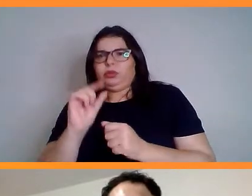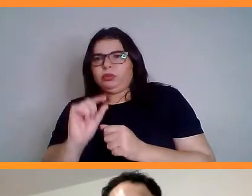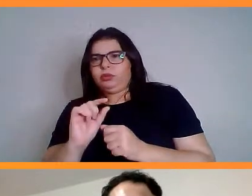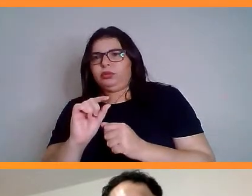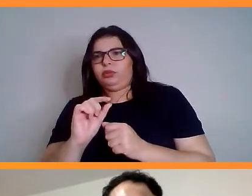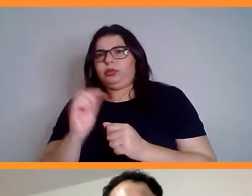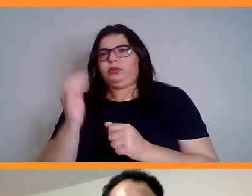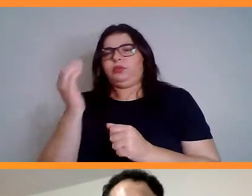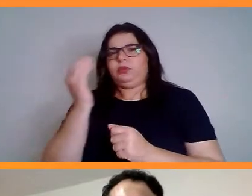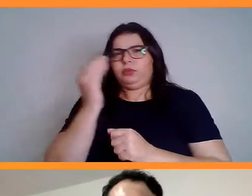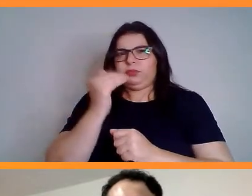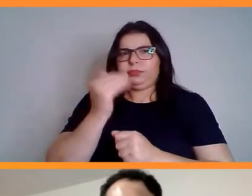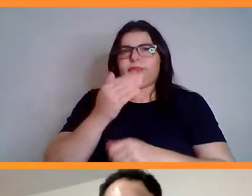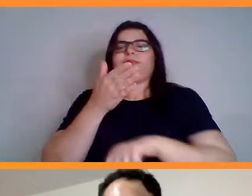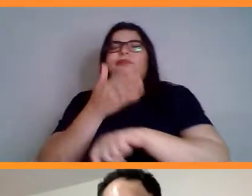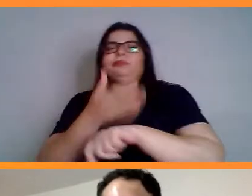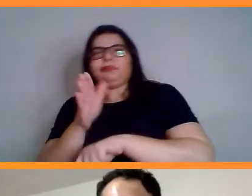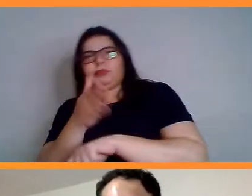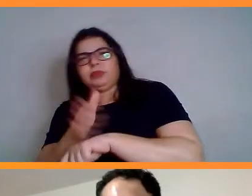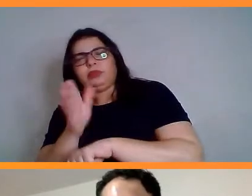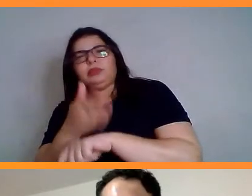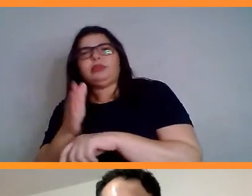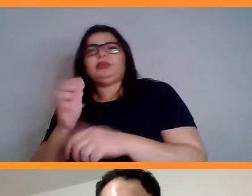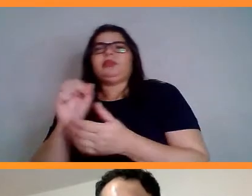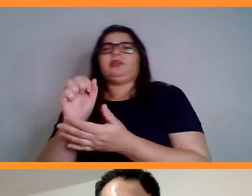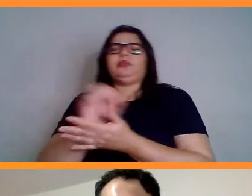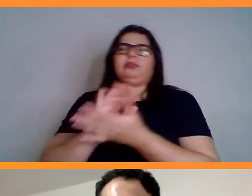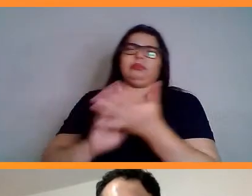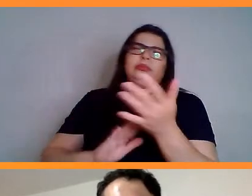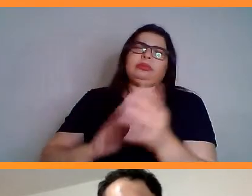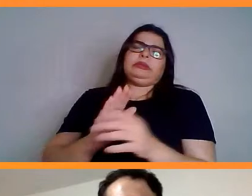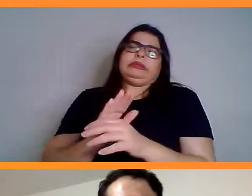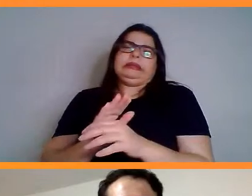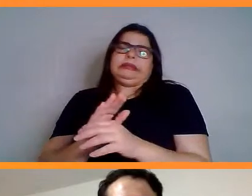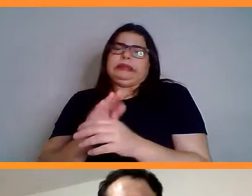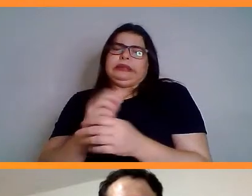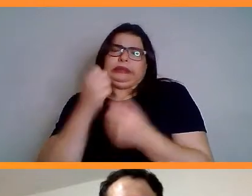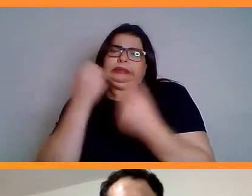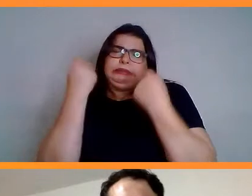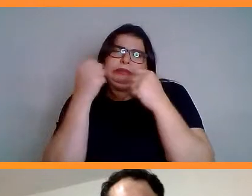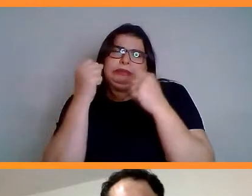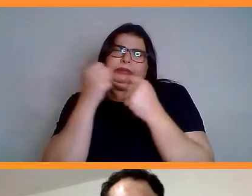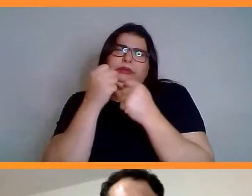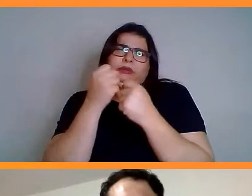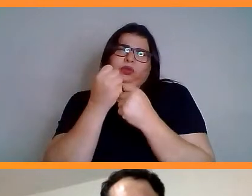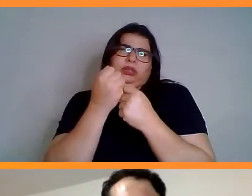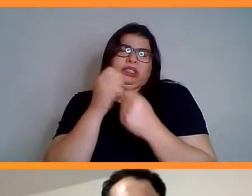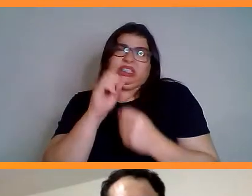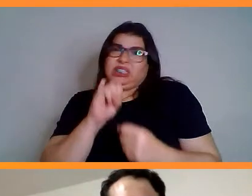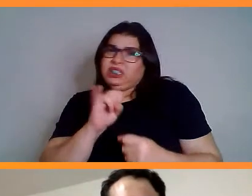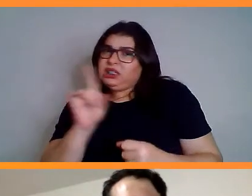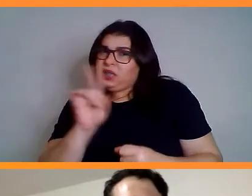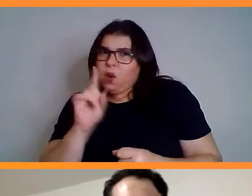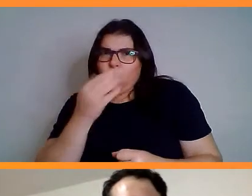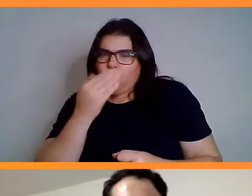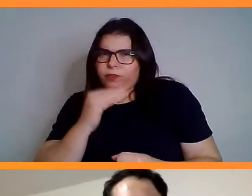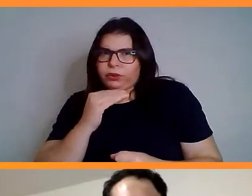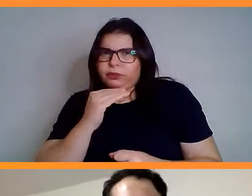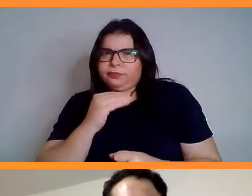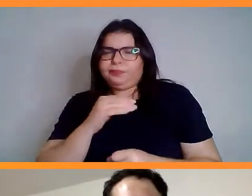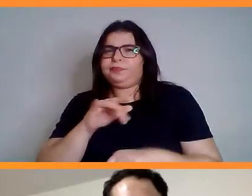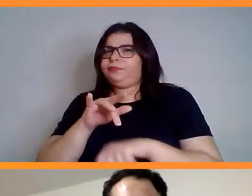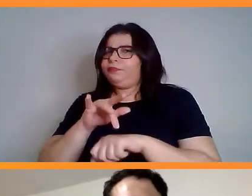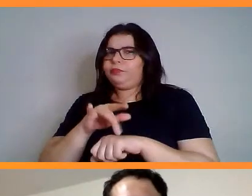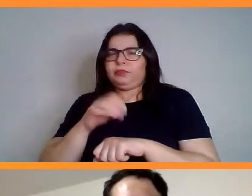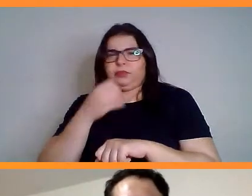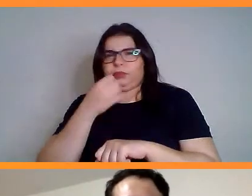essa história de treino, atividade física em jejum não é nem indicado para a grande maioria das pessoas, certo? Porque